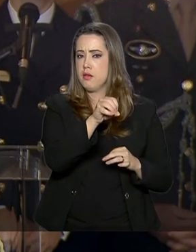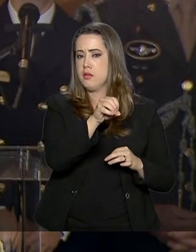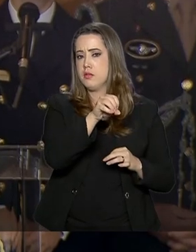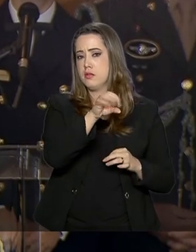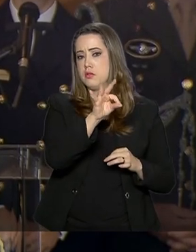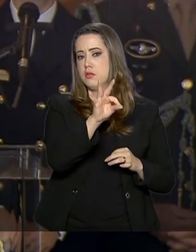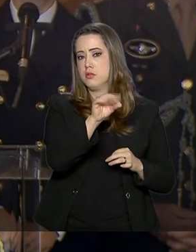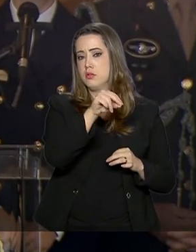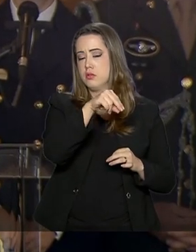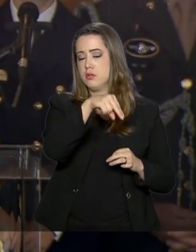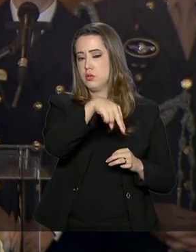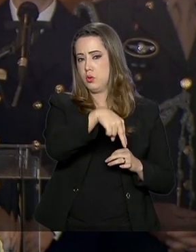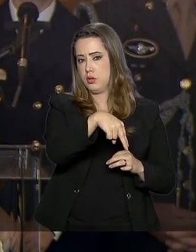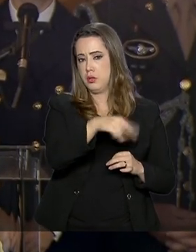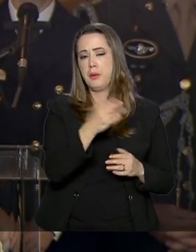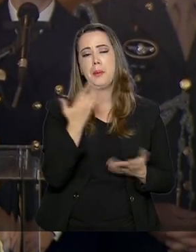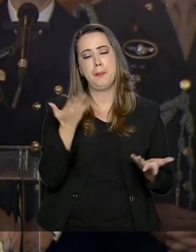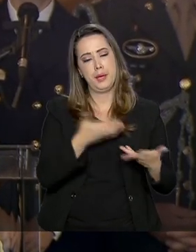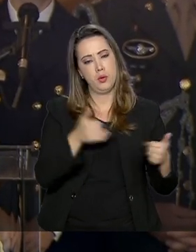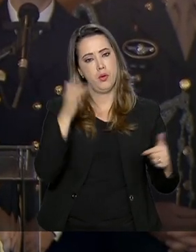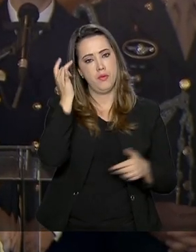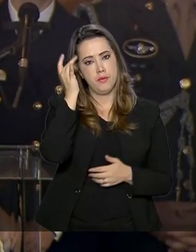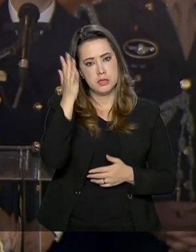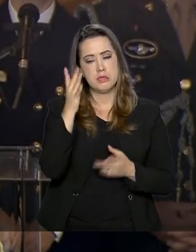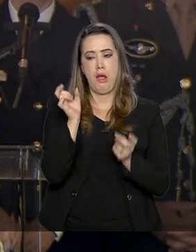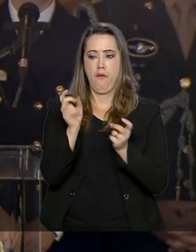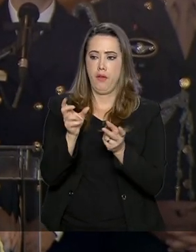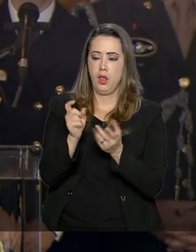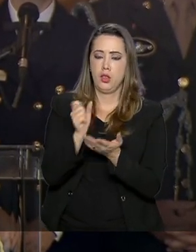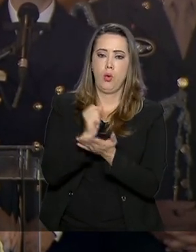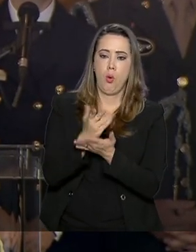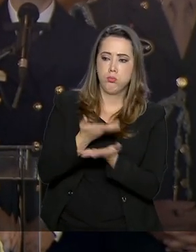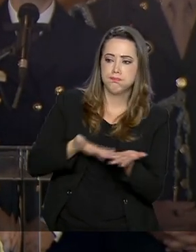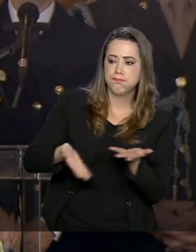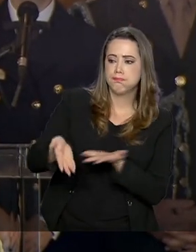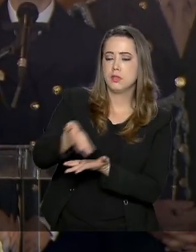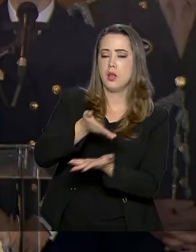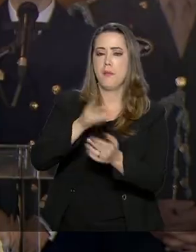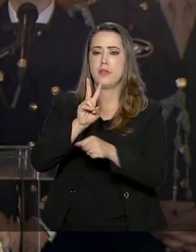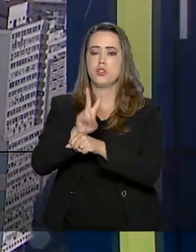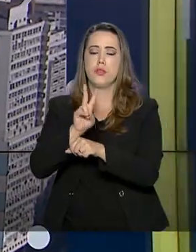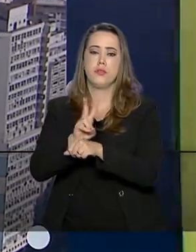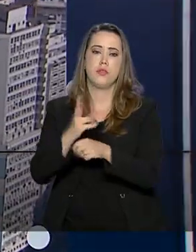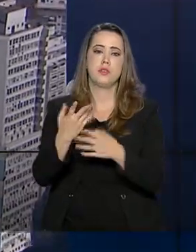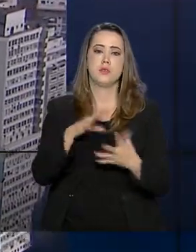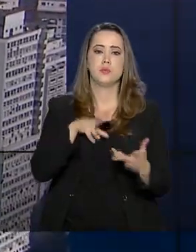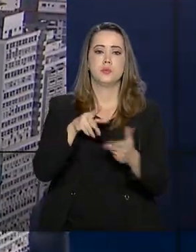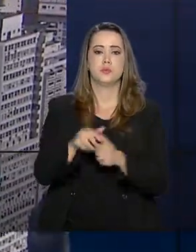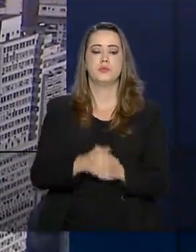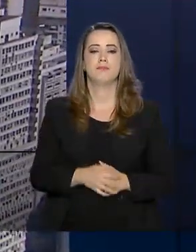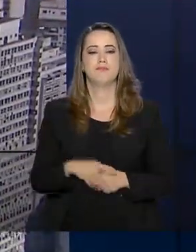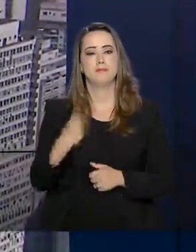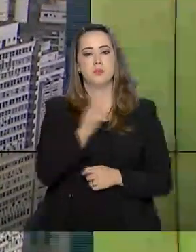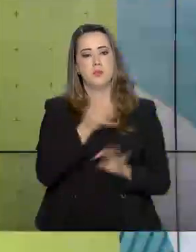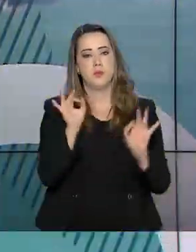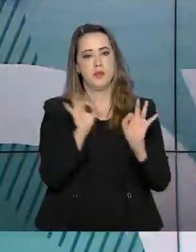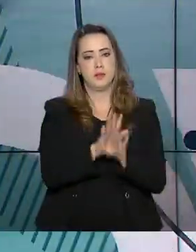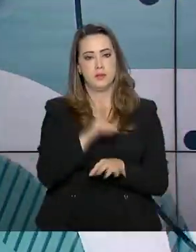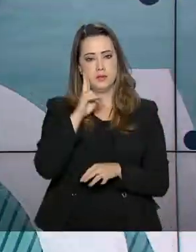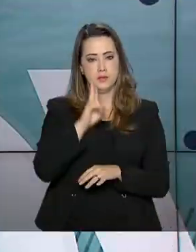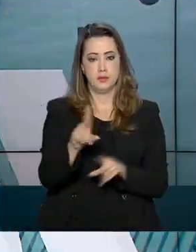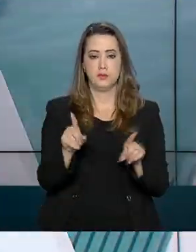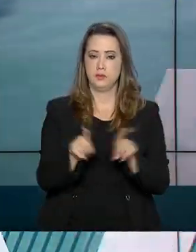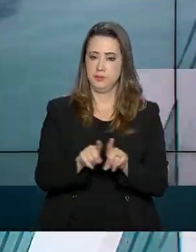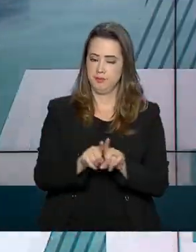entrar no mercado de defesa deles, bem como apresentar o nosso mercado de defesa para o mundo. E nós ficamos por aqui.